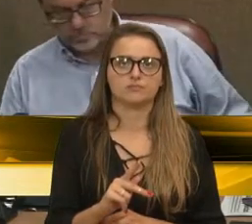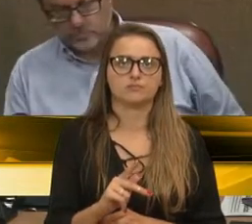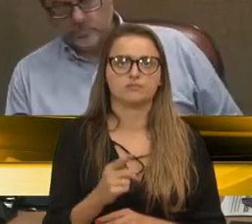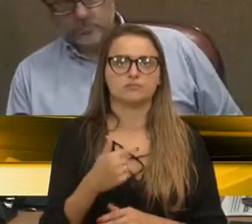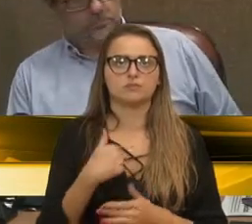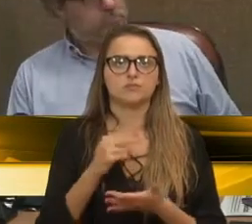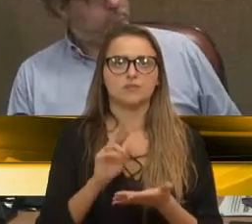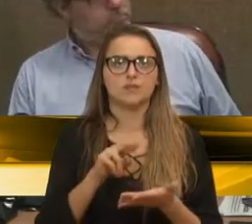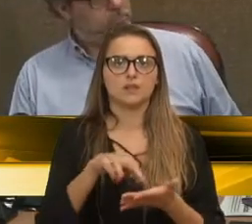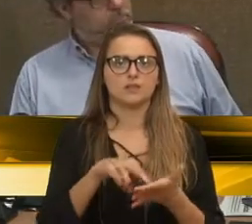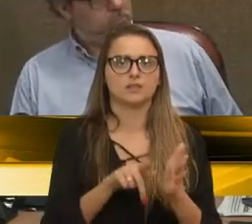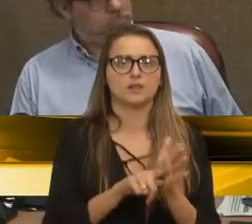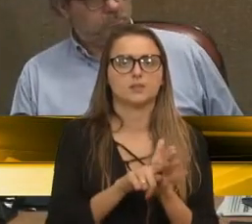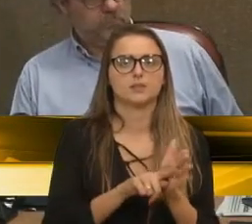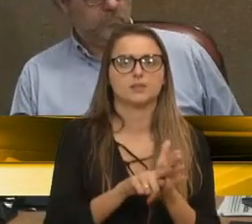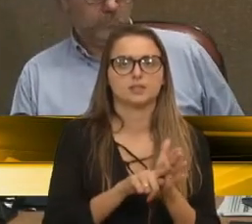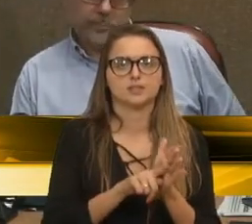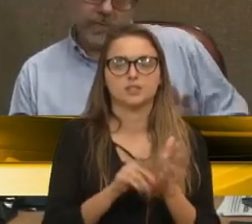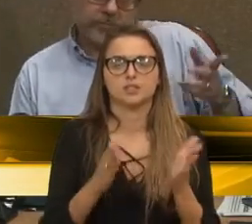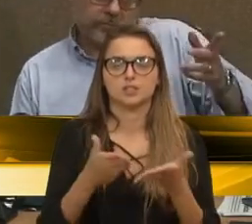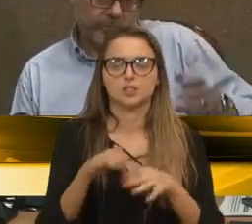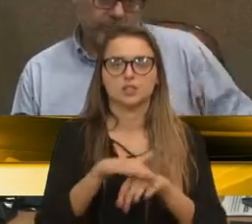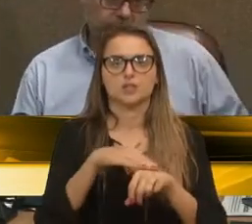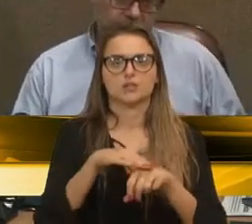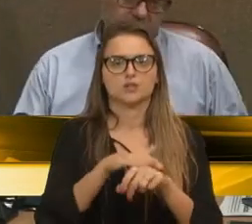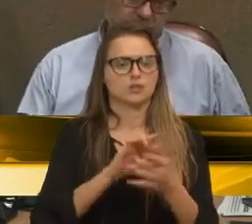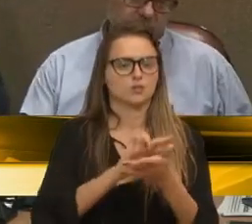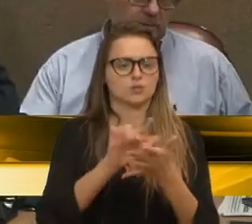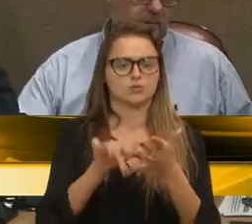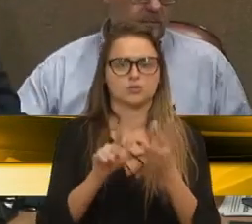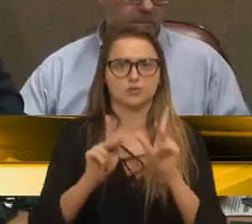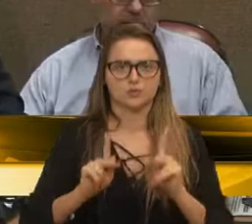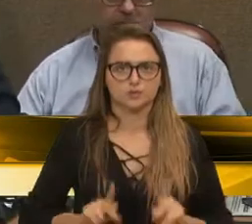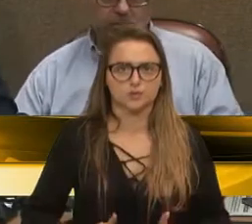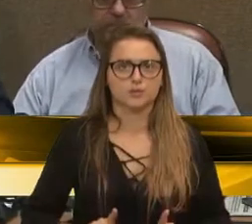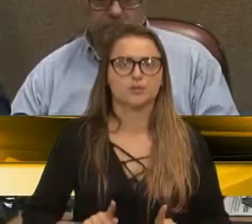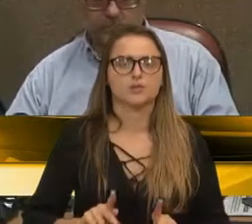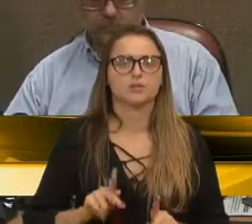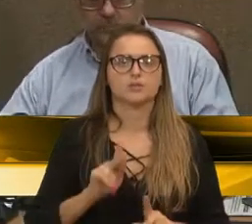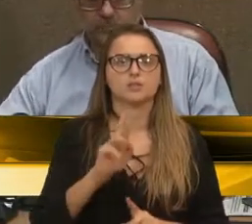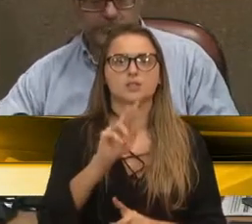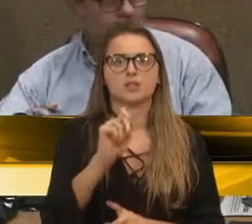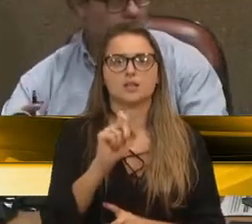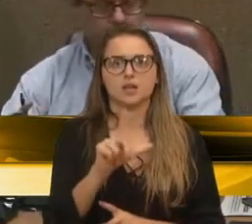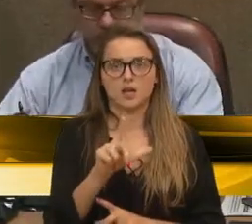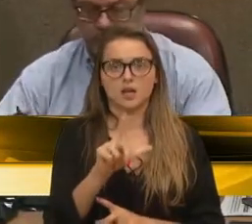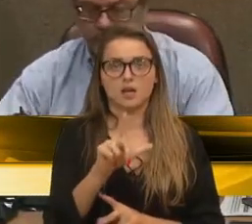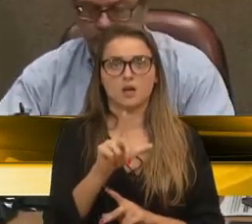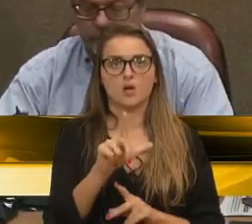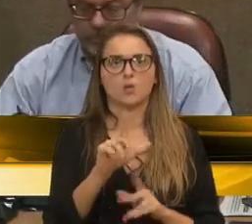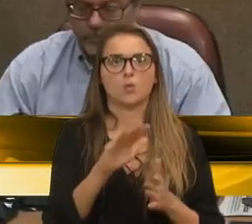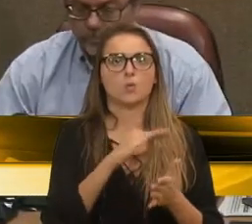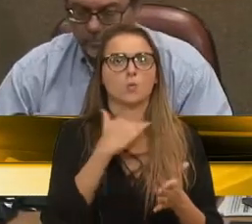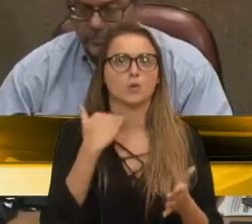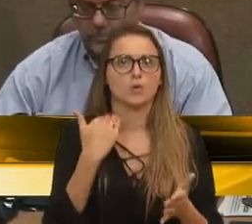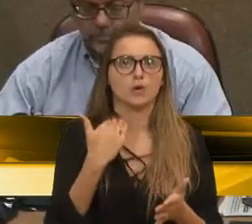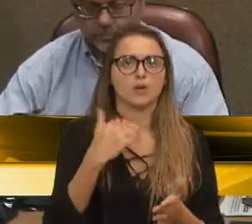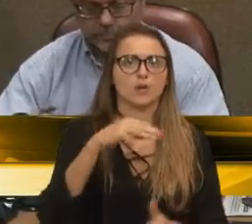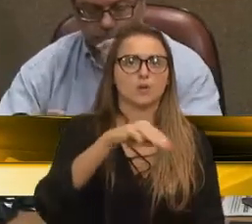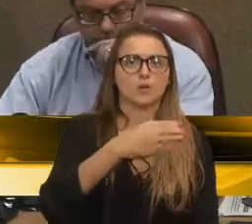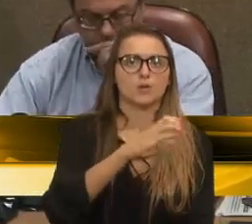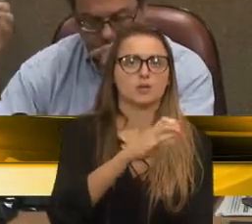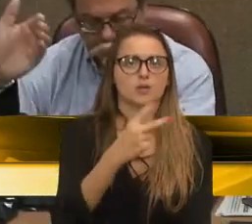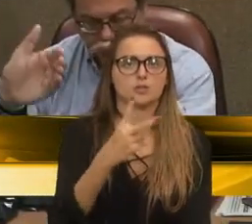esta pesquisa, nós conversamos com muitas pessoas, o senhor Raul nos deixa em março de 2018,